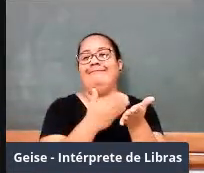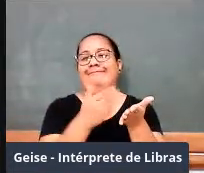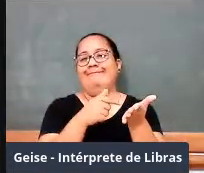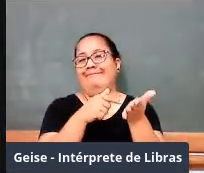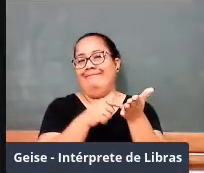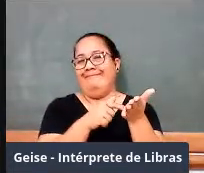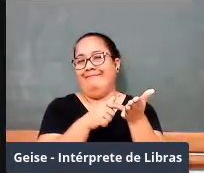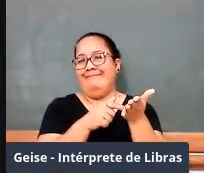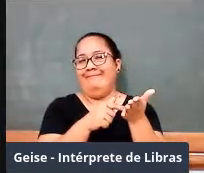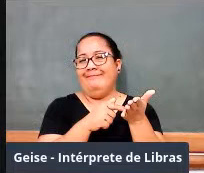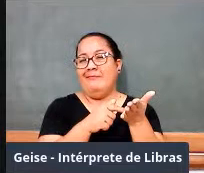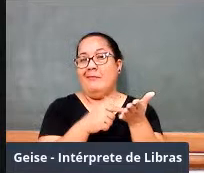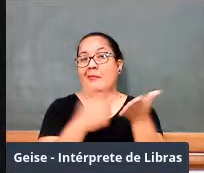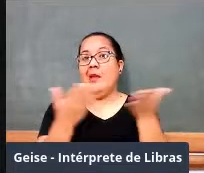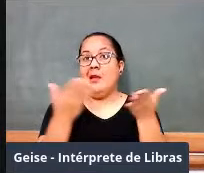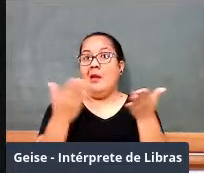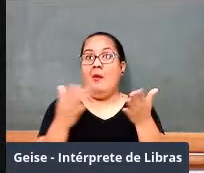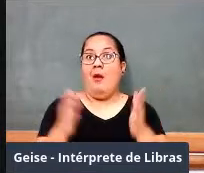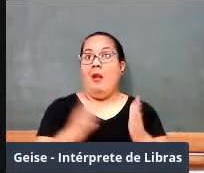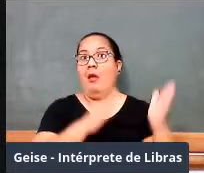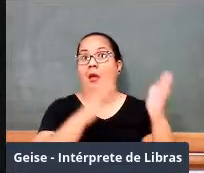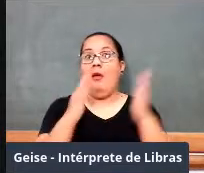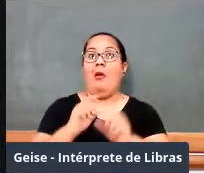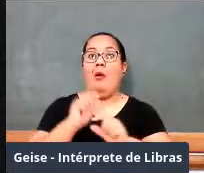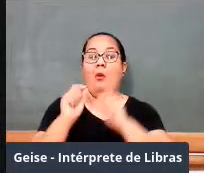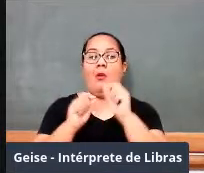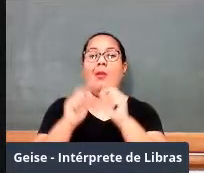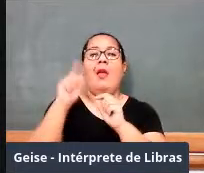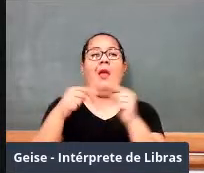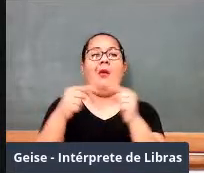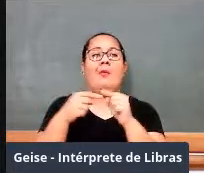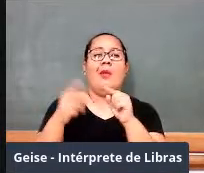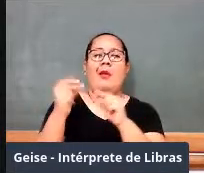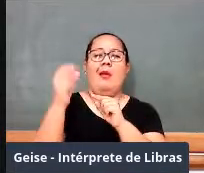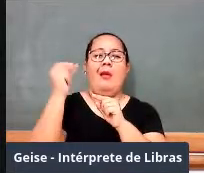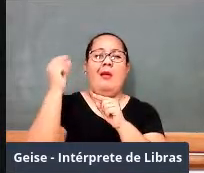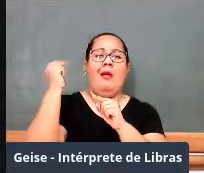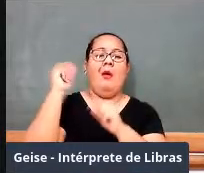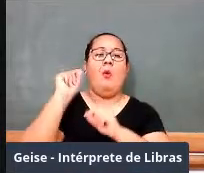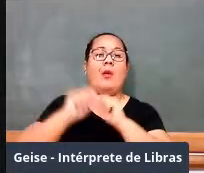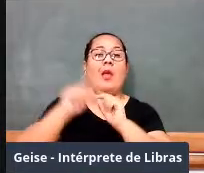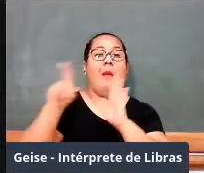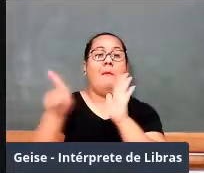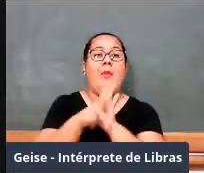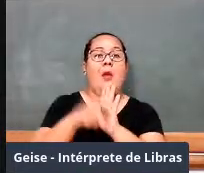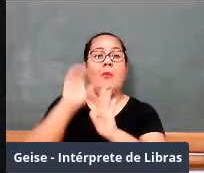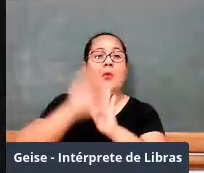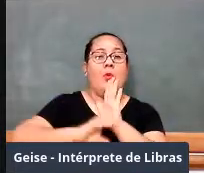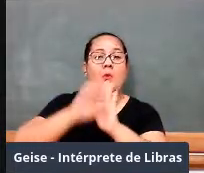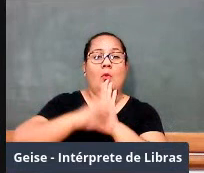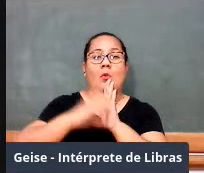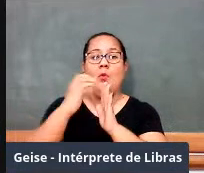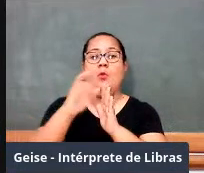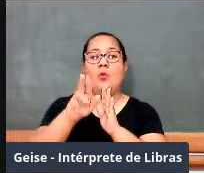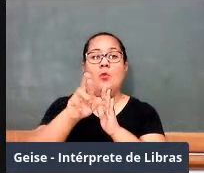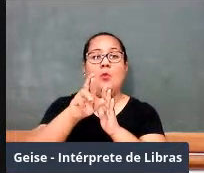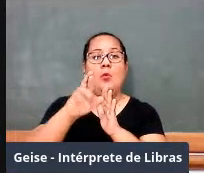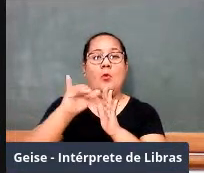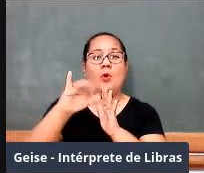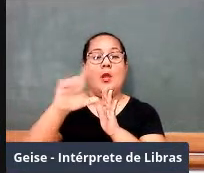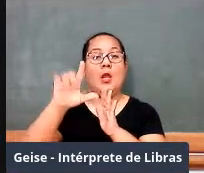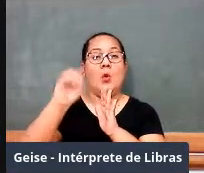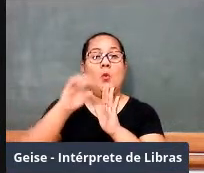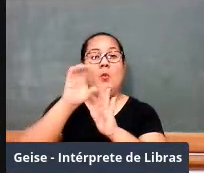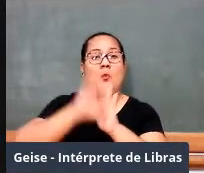gente passa agora para um segundo momento, ainda antigo, em que o currículo, quer dizer, aquelas referências